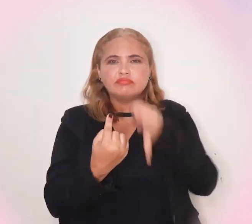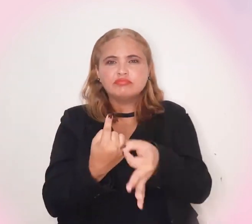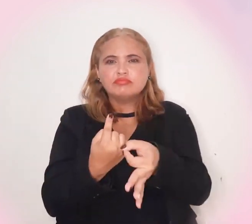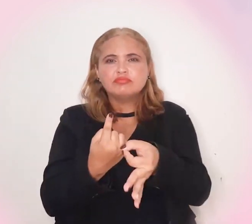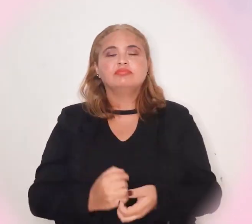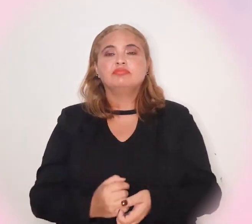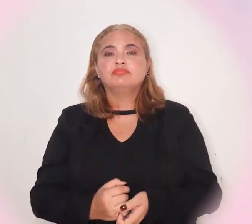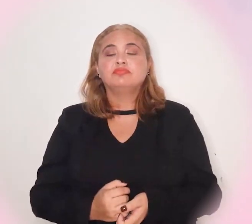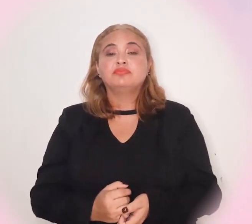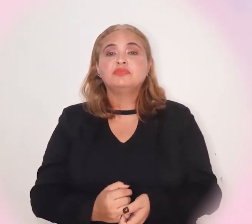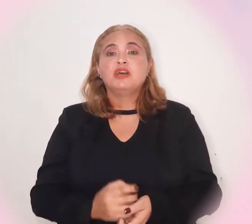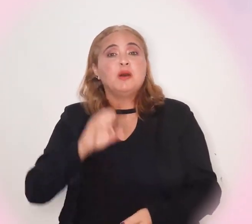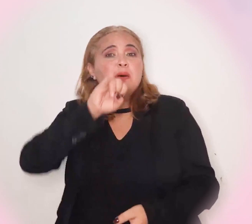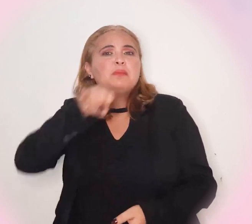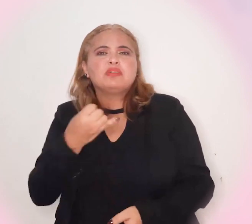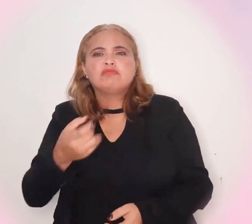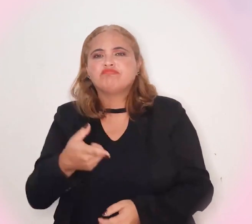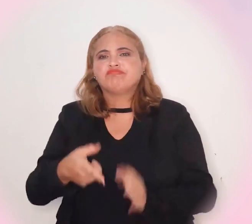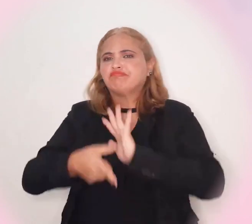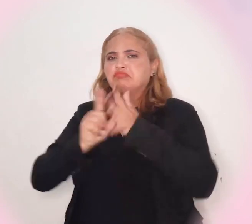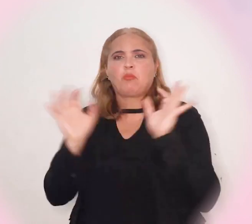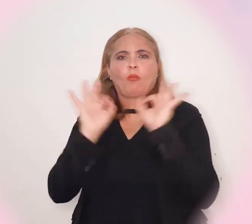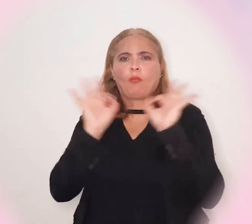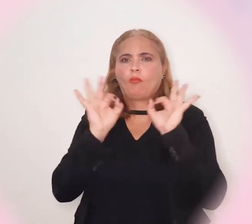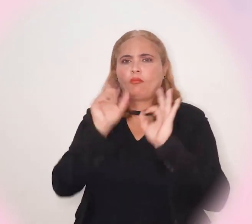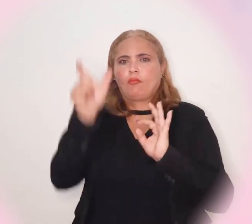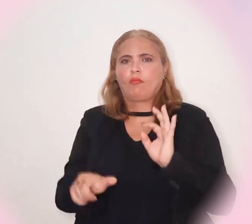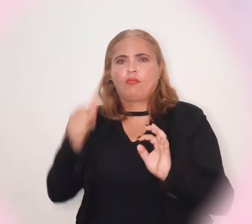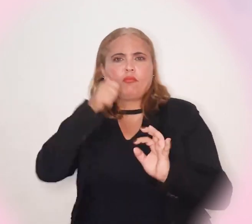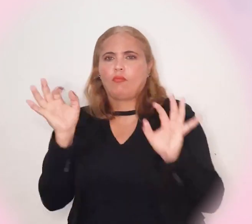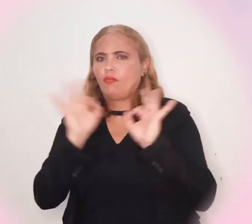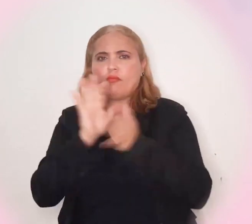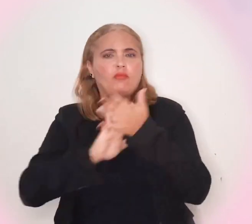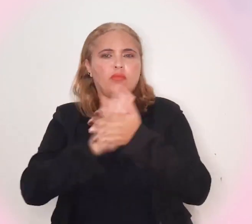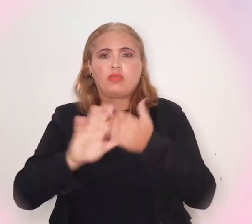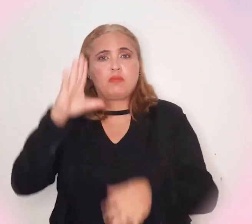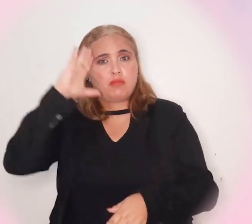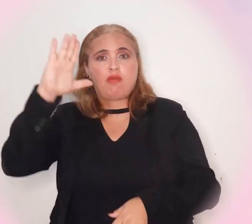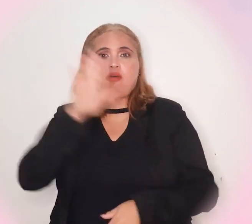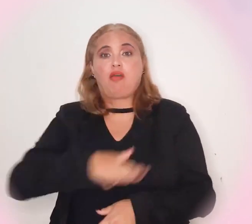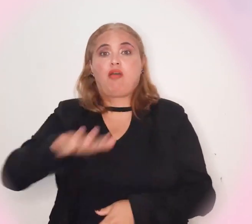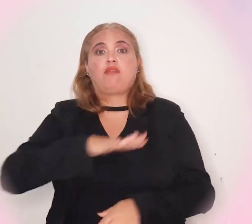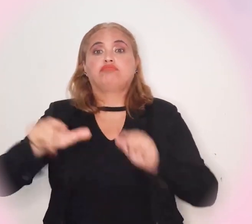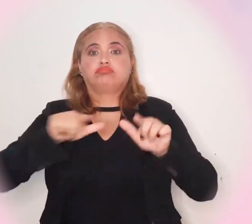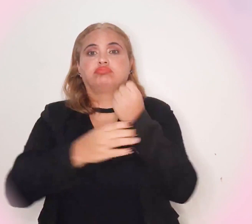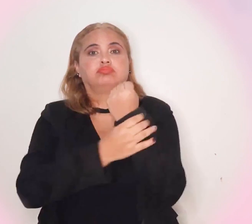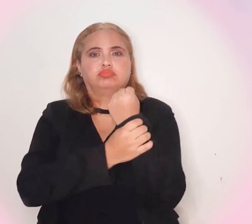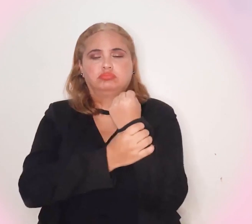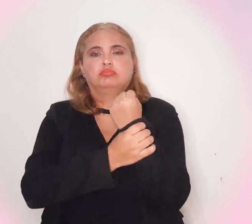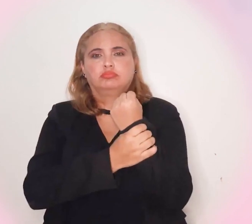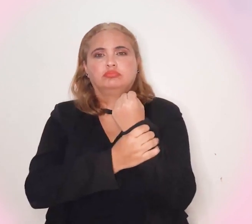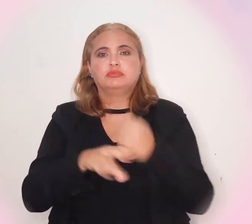e nos fazer presente. E são oportunidades que antes não existia para nós mulheres, principalmente na área de